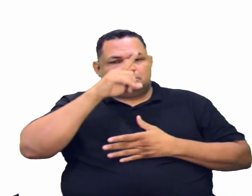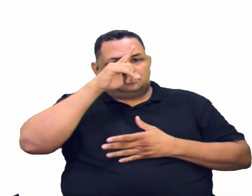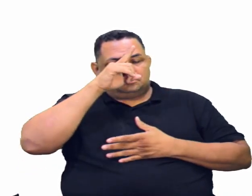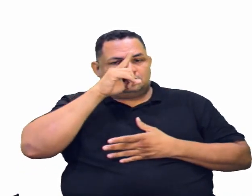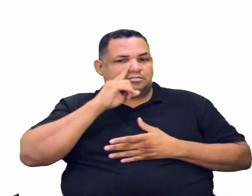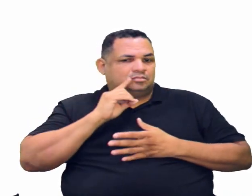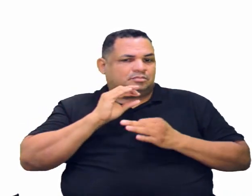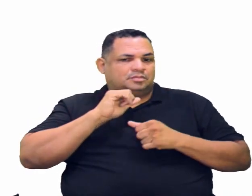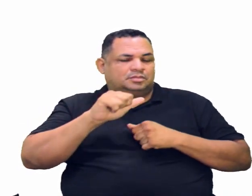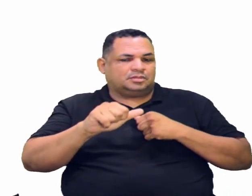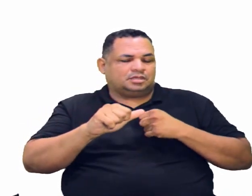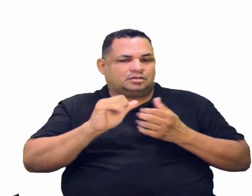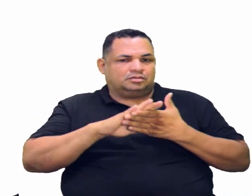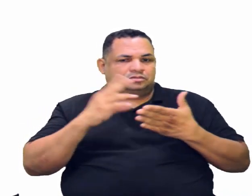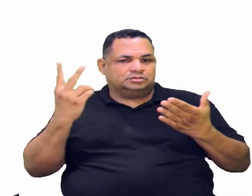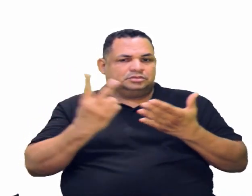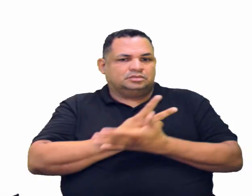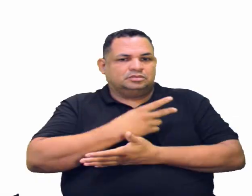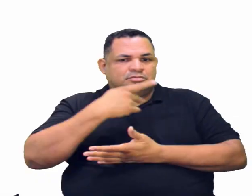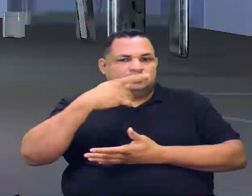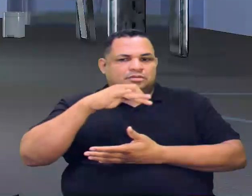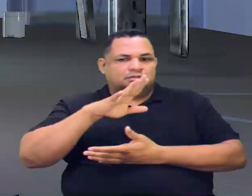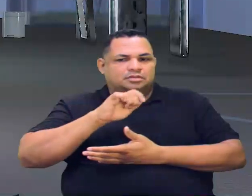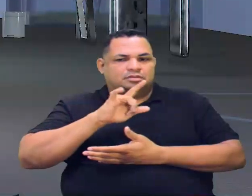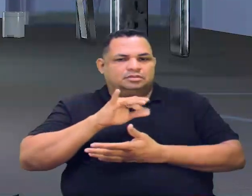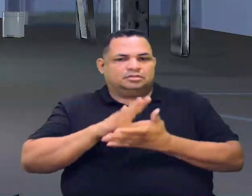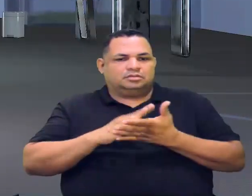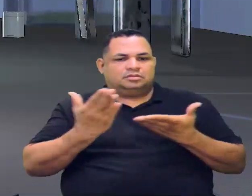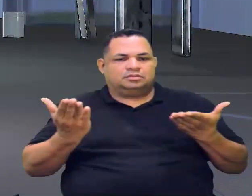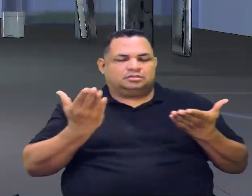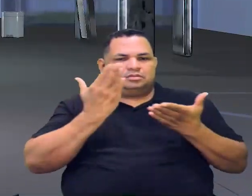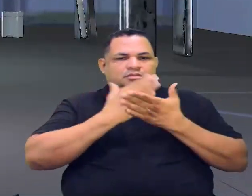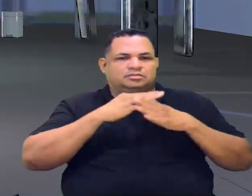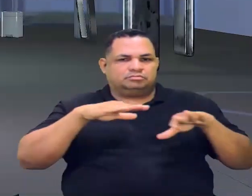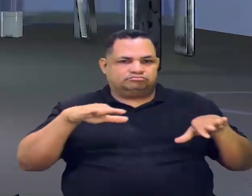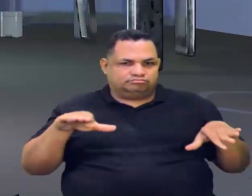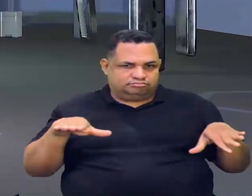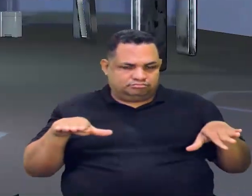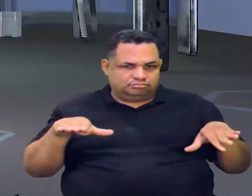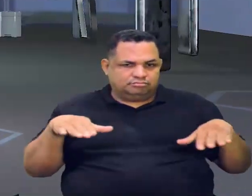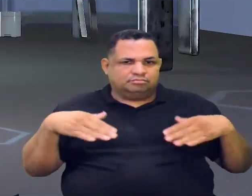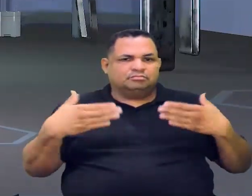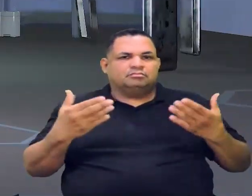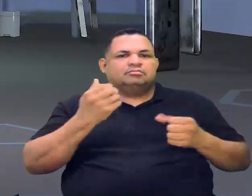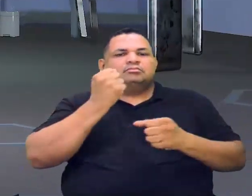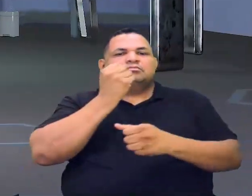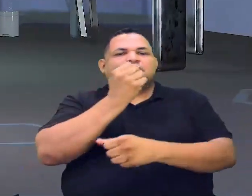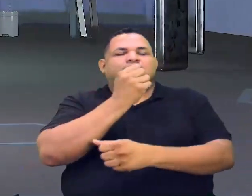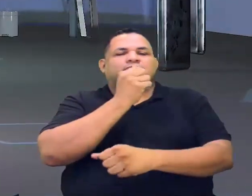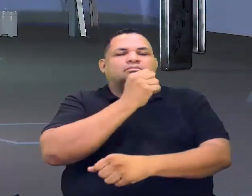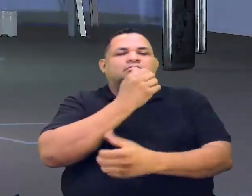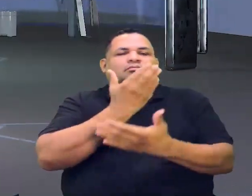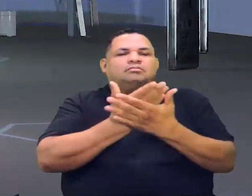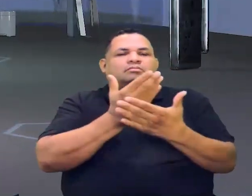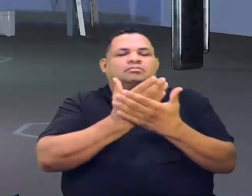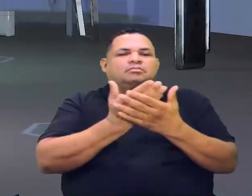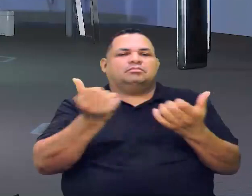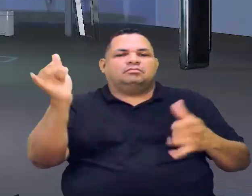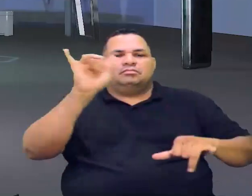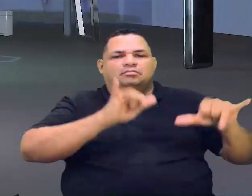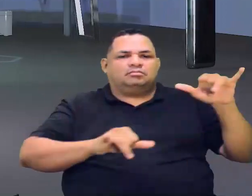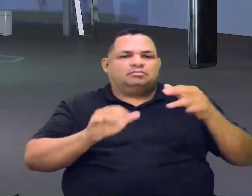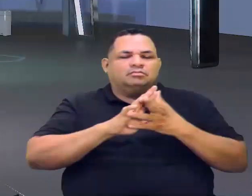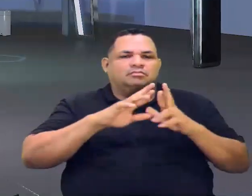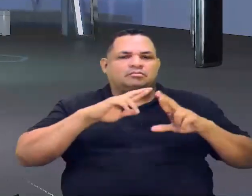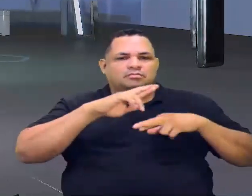propanona. É, galerinha, a gente vai ficando por aqui nessa aula de química de reações